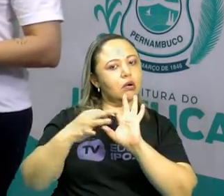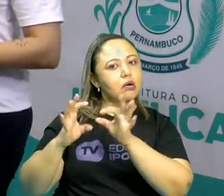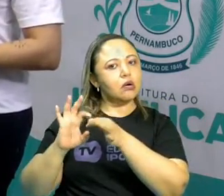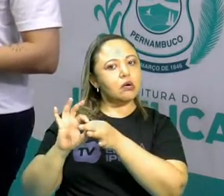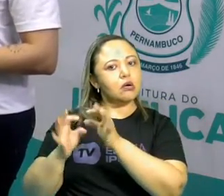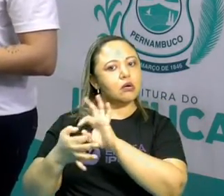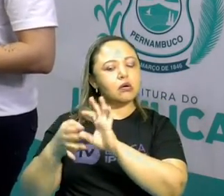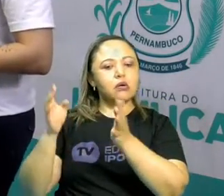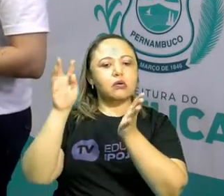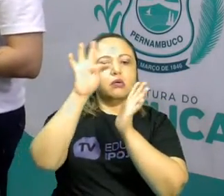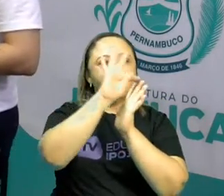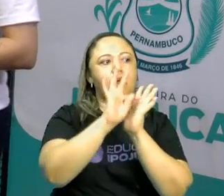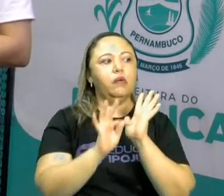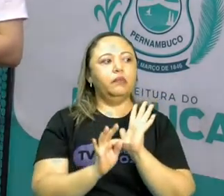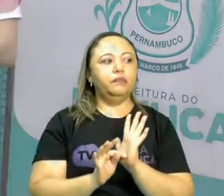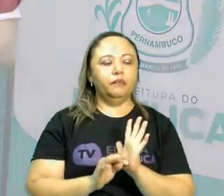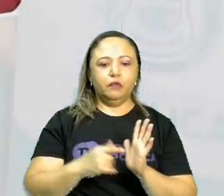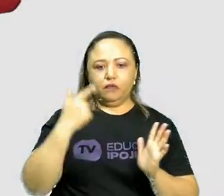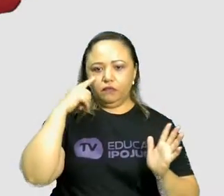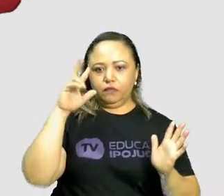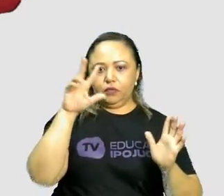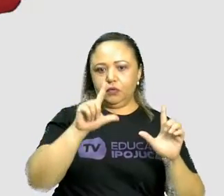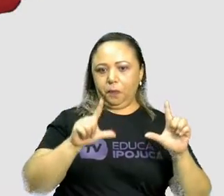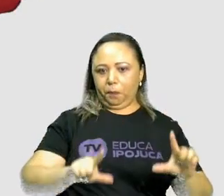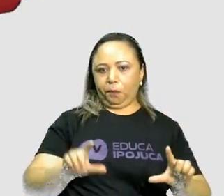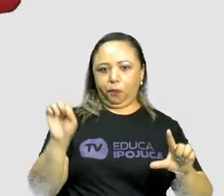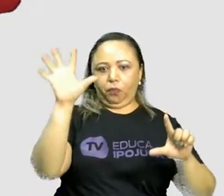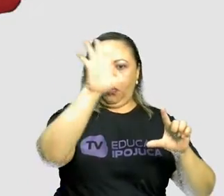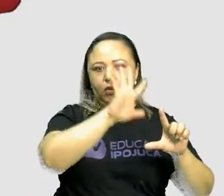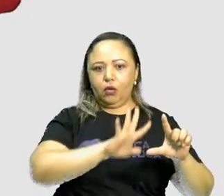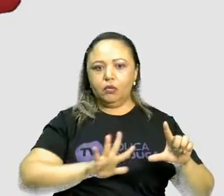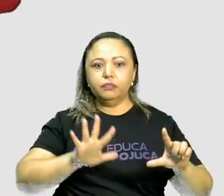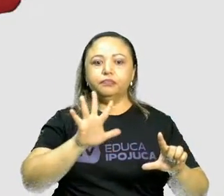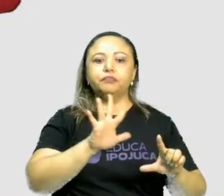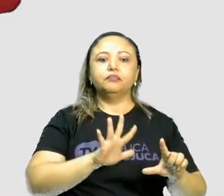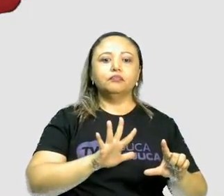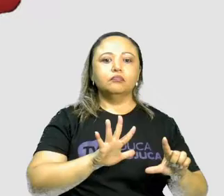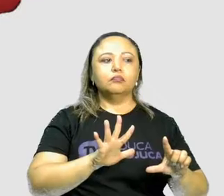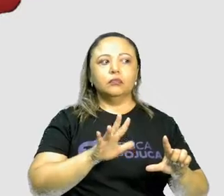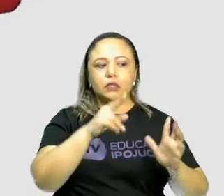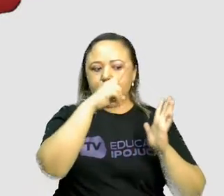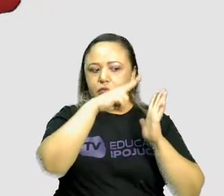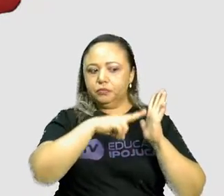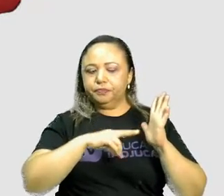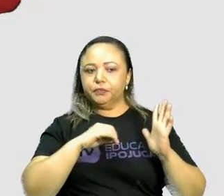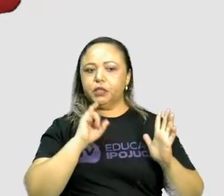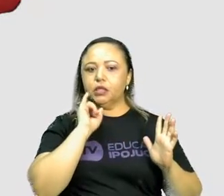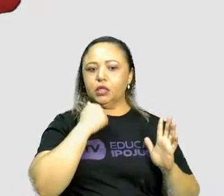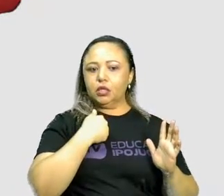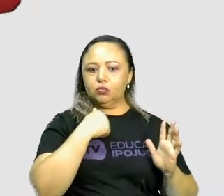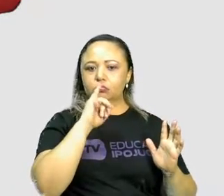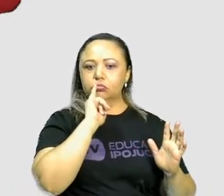Olha só. Eu disse três metros, Judas. Três metros.